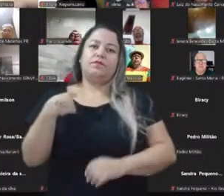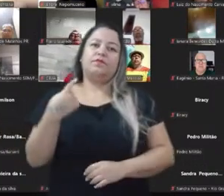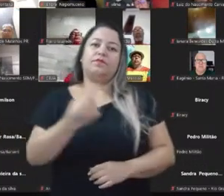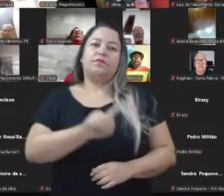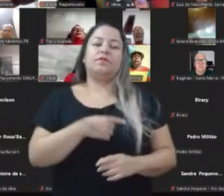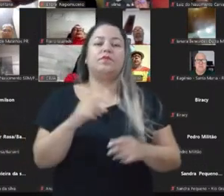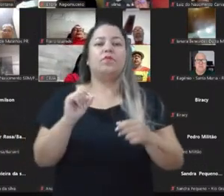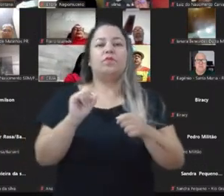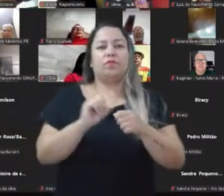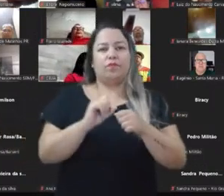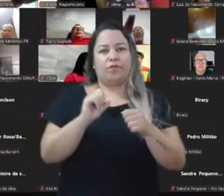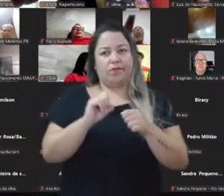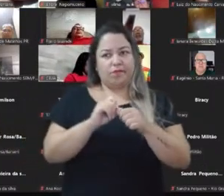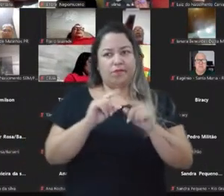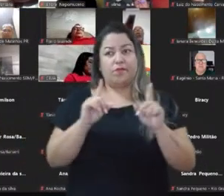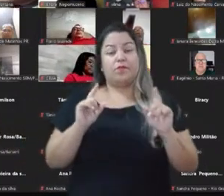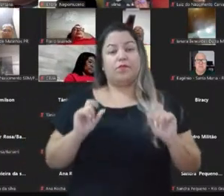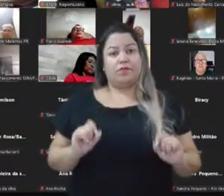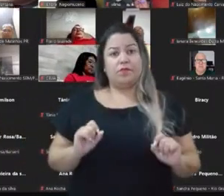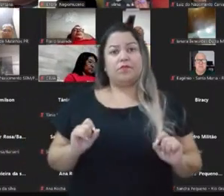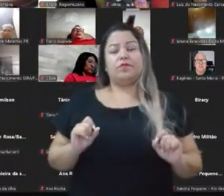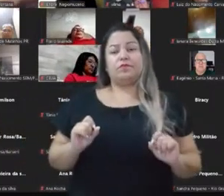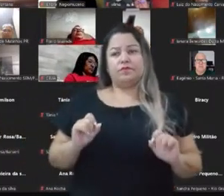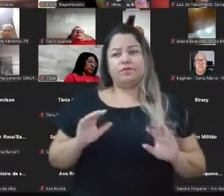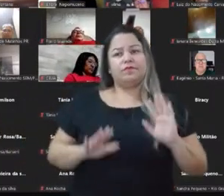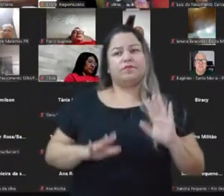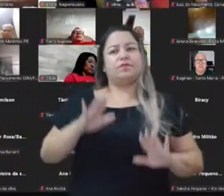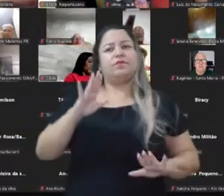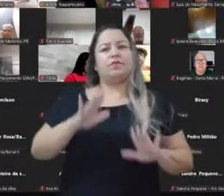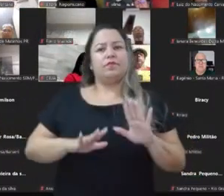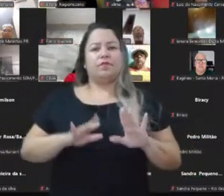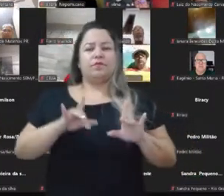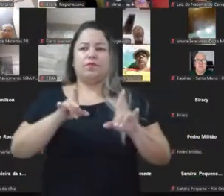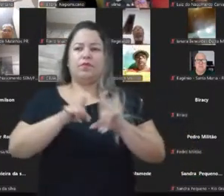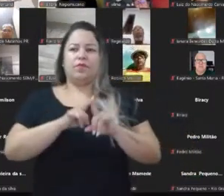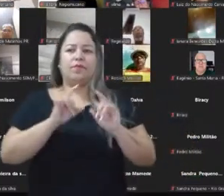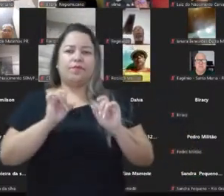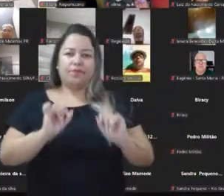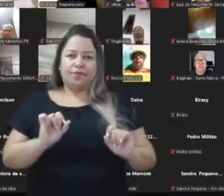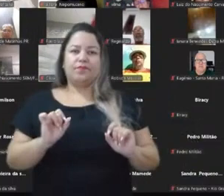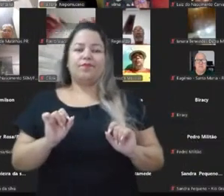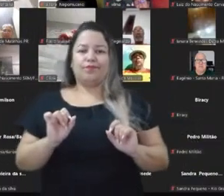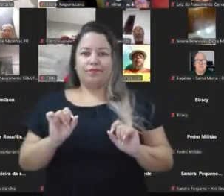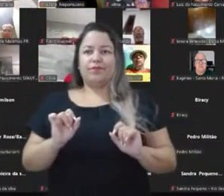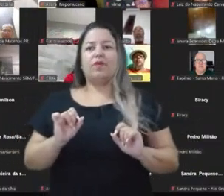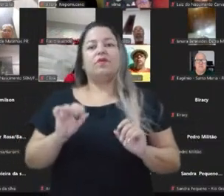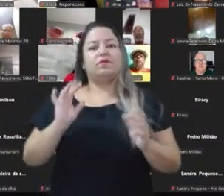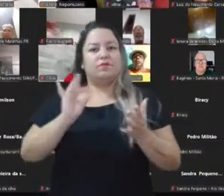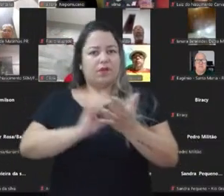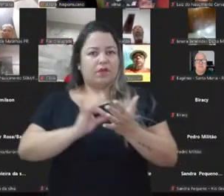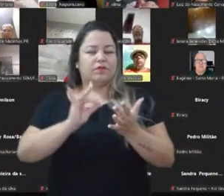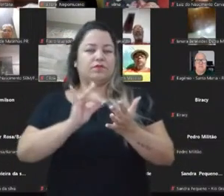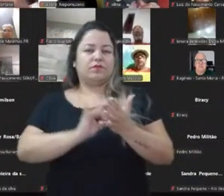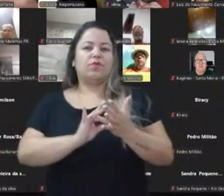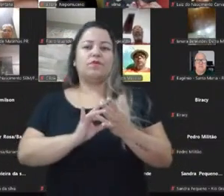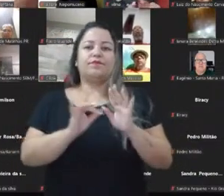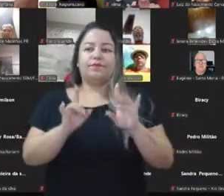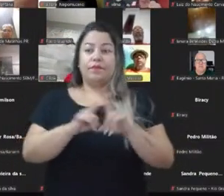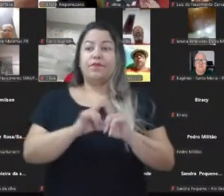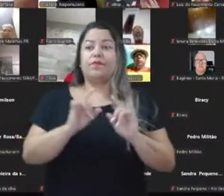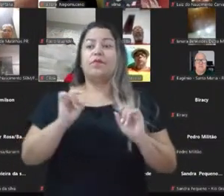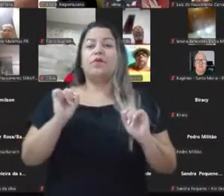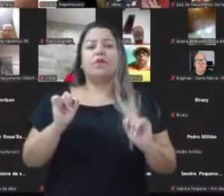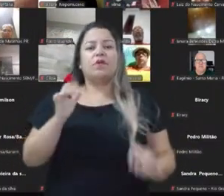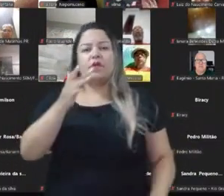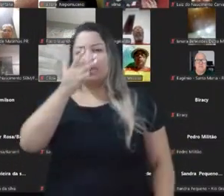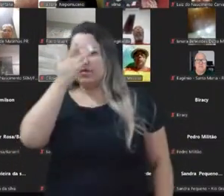comunicação política também. Às vezes eu vejo a gente se batendo, não, por que o UOL, por que aquilo? Claro, se a gente for fazer um benchmark, se a gente for colocar ali quem são